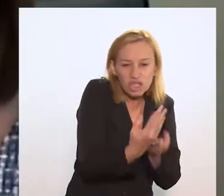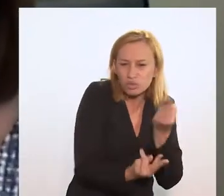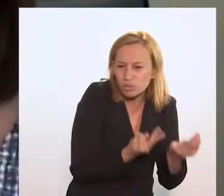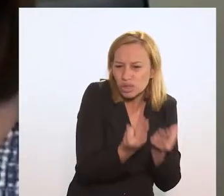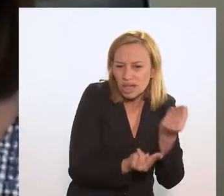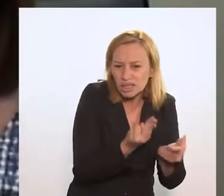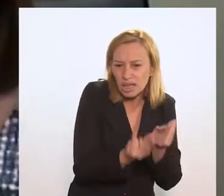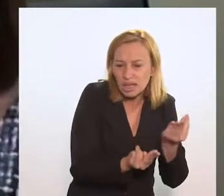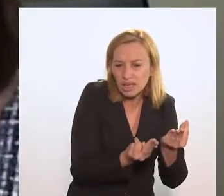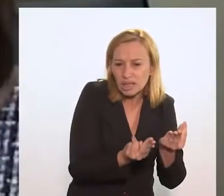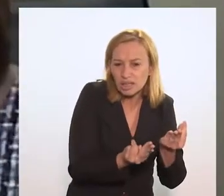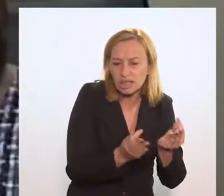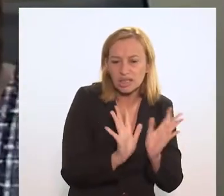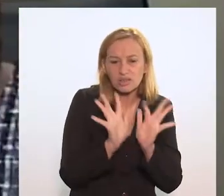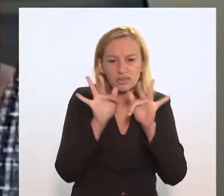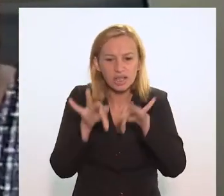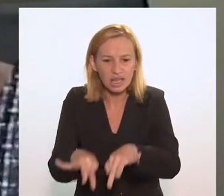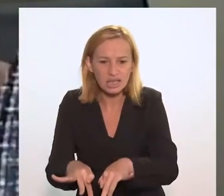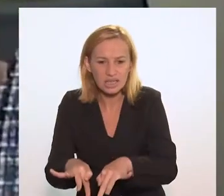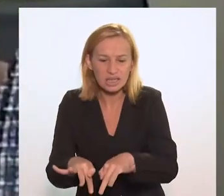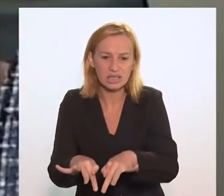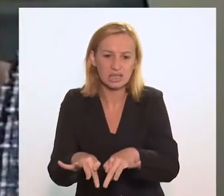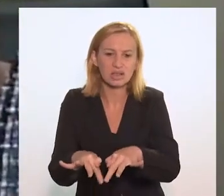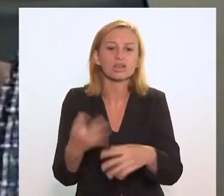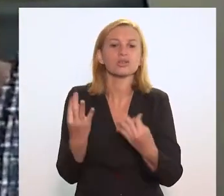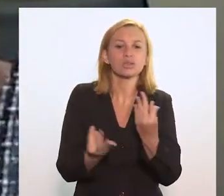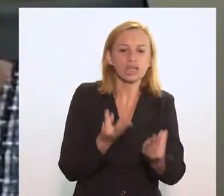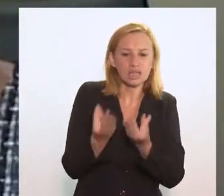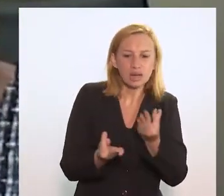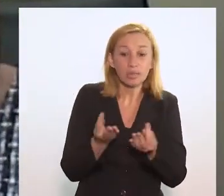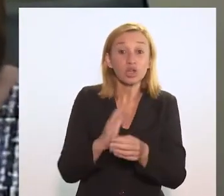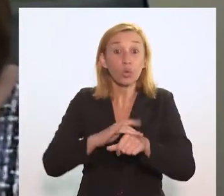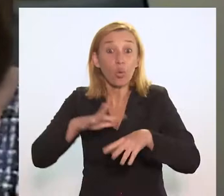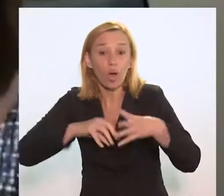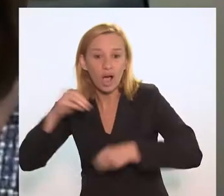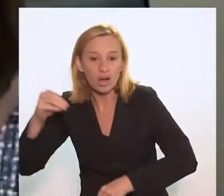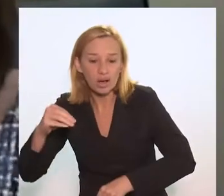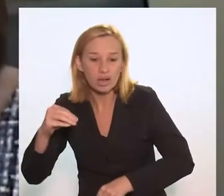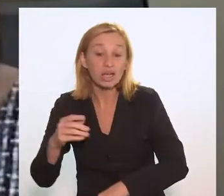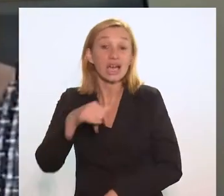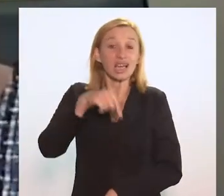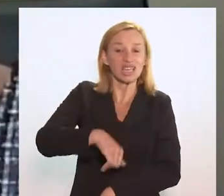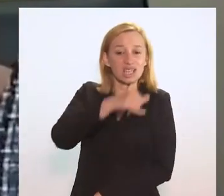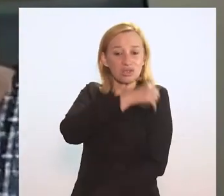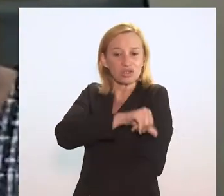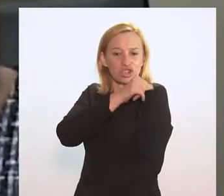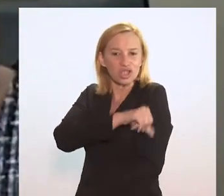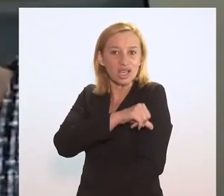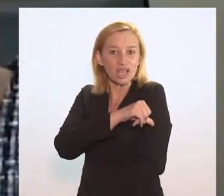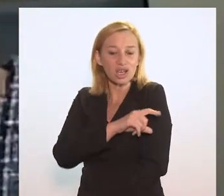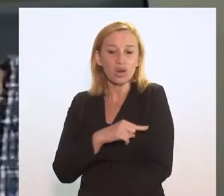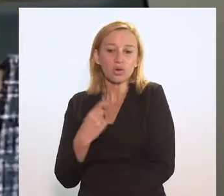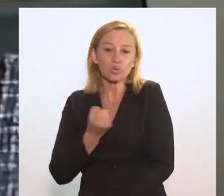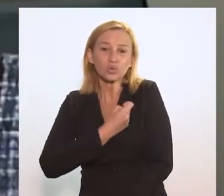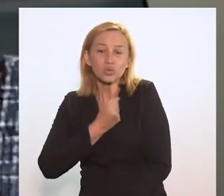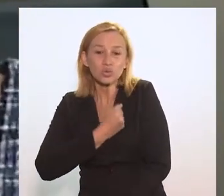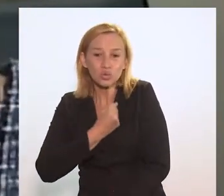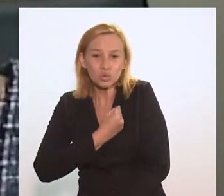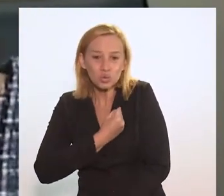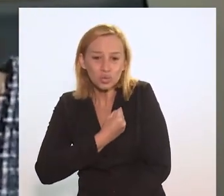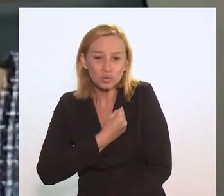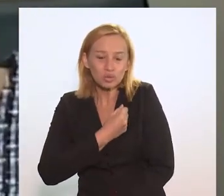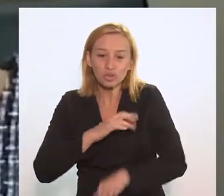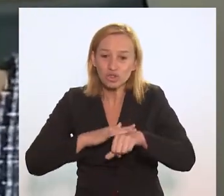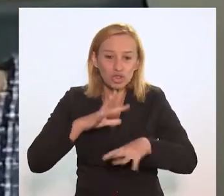tratamento e a conclusão do tratamento com a cura, no caso do Rio de Janeiro, os nossos índices